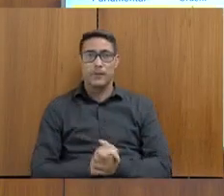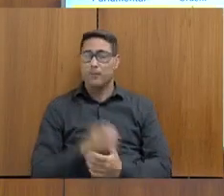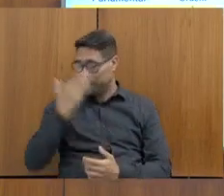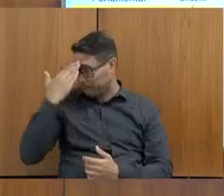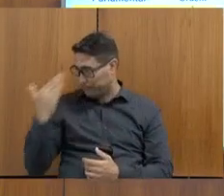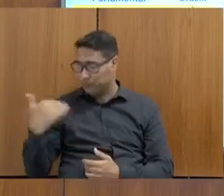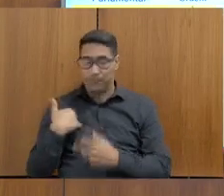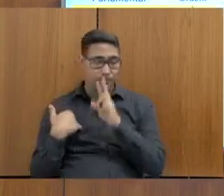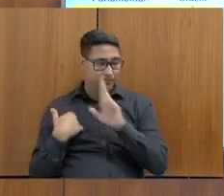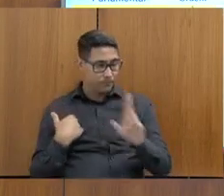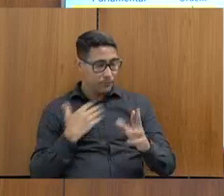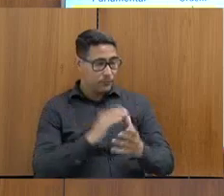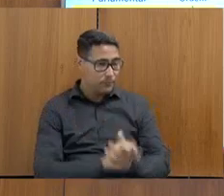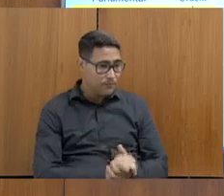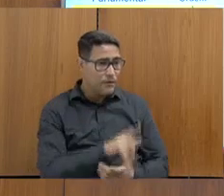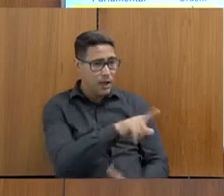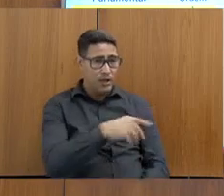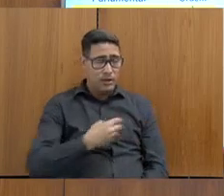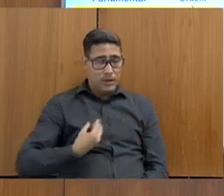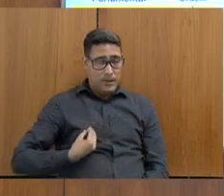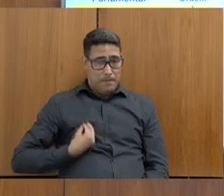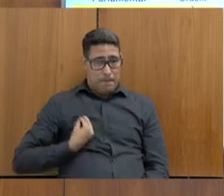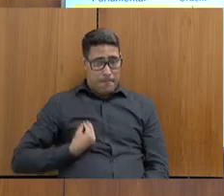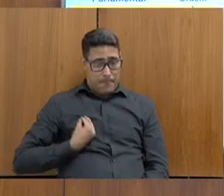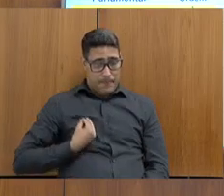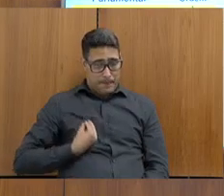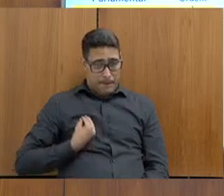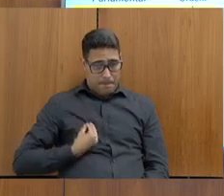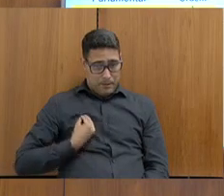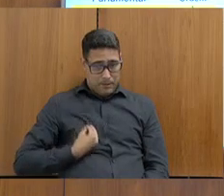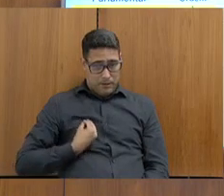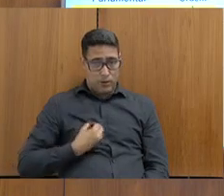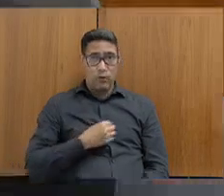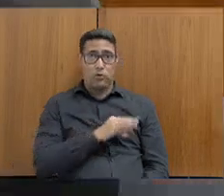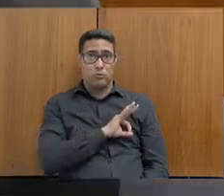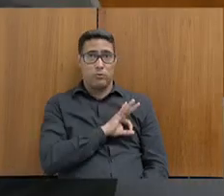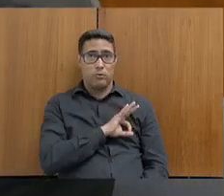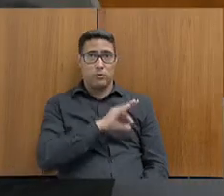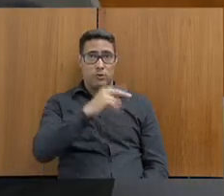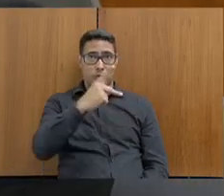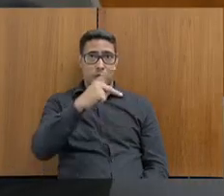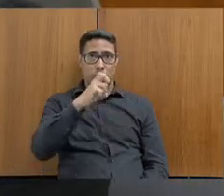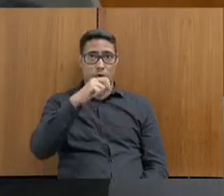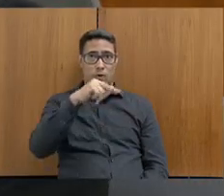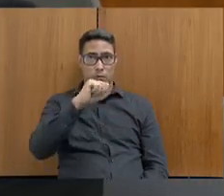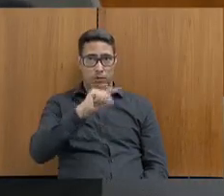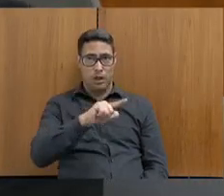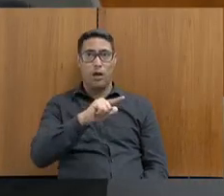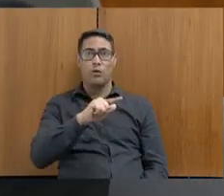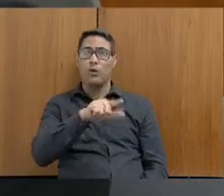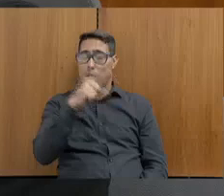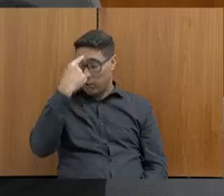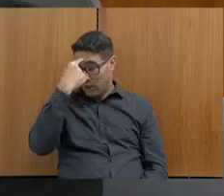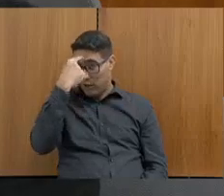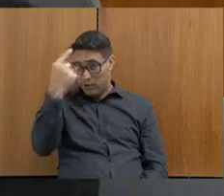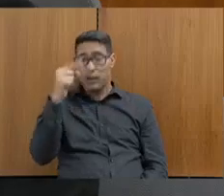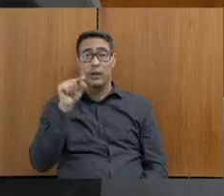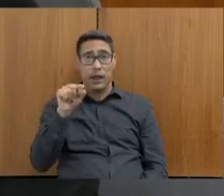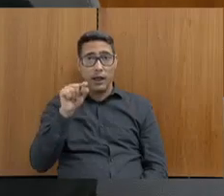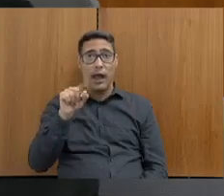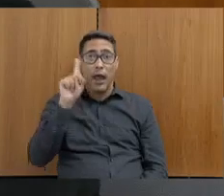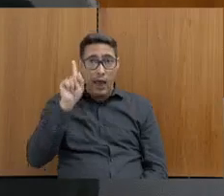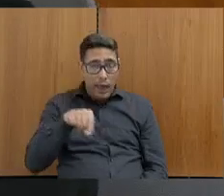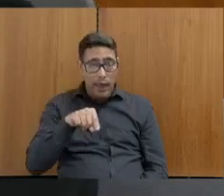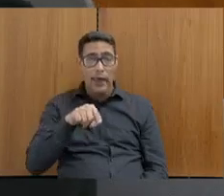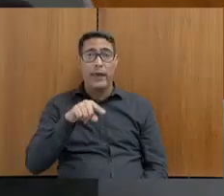presença de policiais penais no nosso curso de formação, eu também fui pego de surpresa, porque a ideia nossa inicial era que